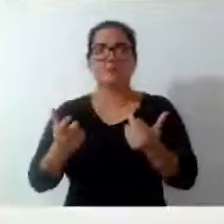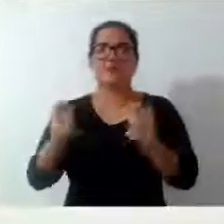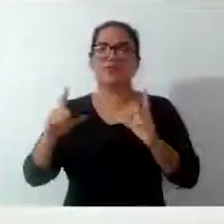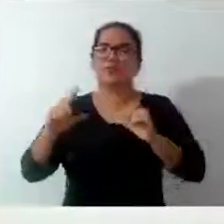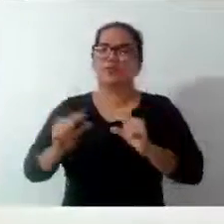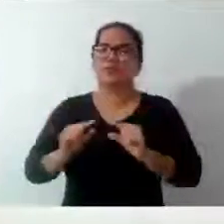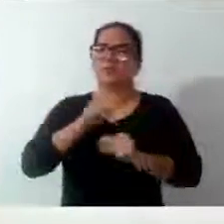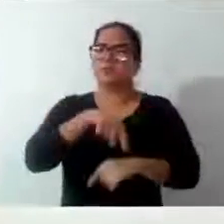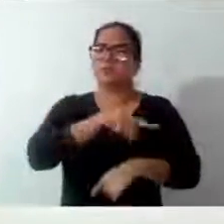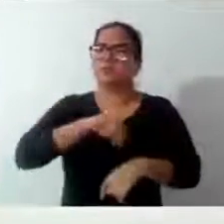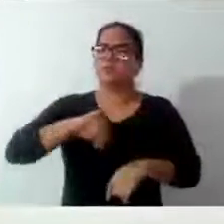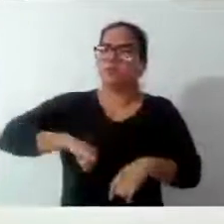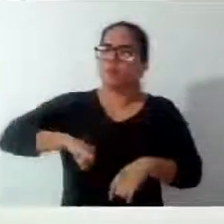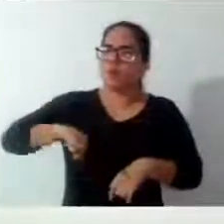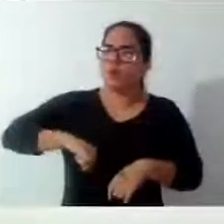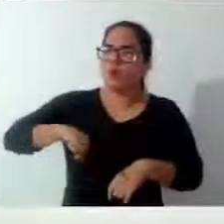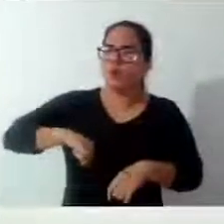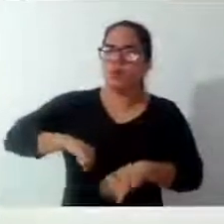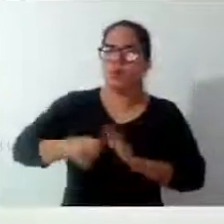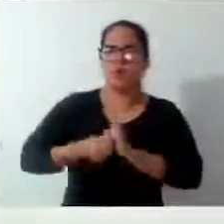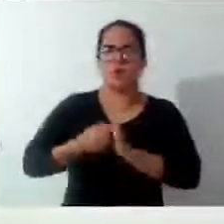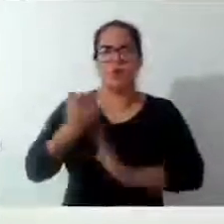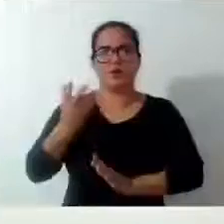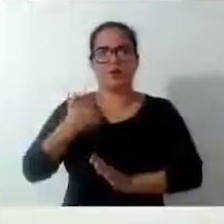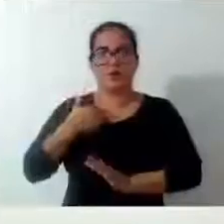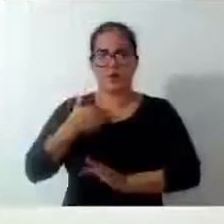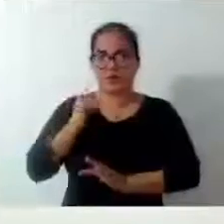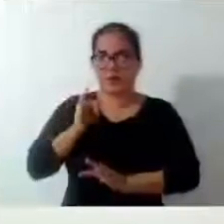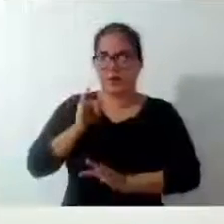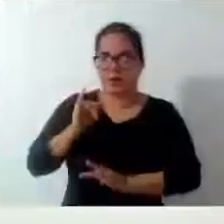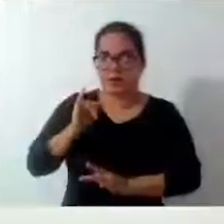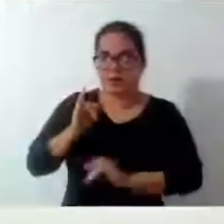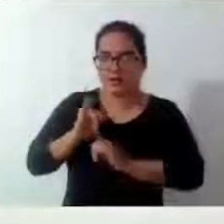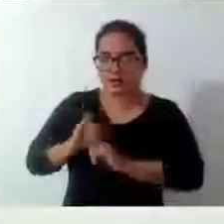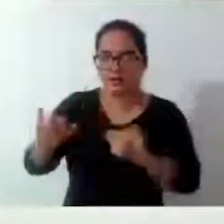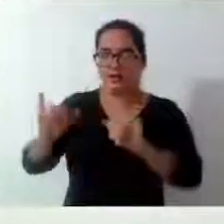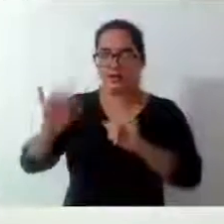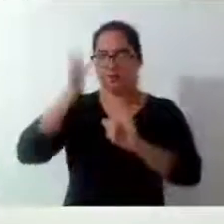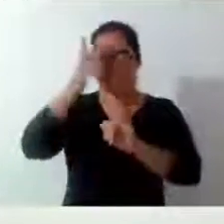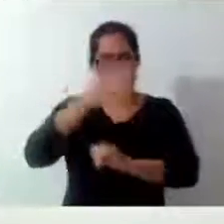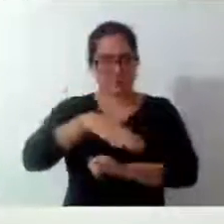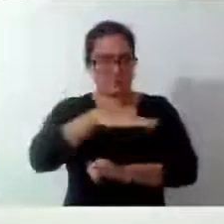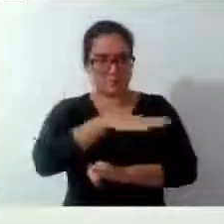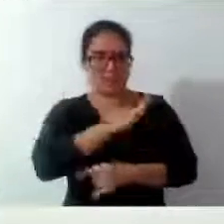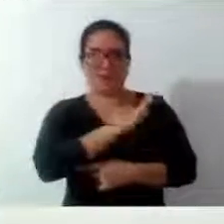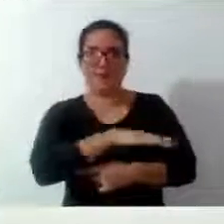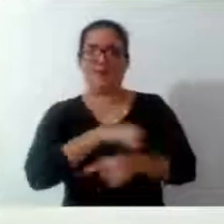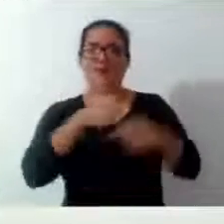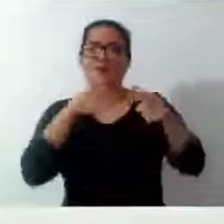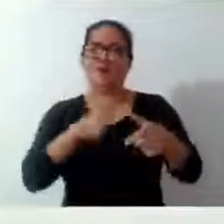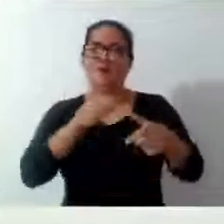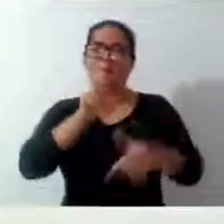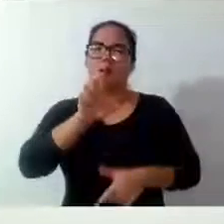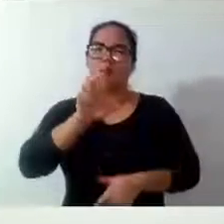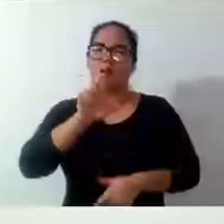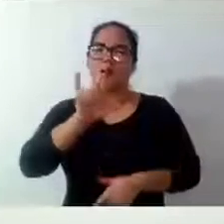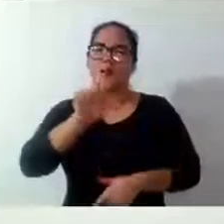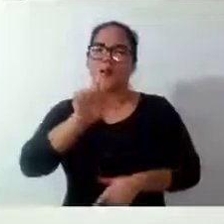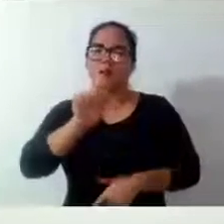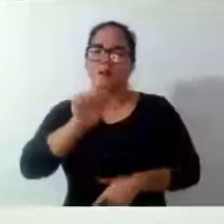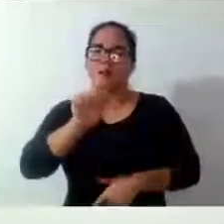deles, o sofrimento deles. Eu estou falando de pessoas, de crianças no recria que, infelizmente, nem